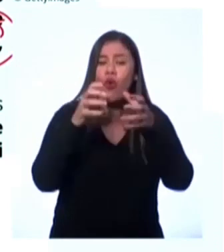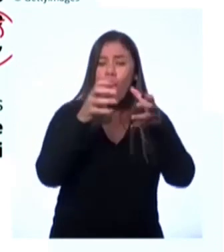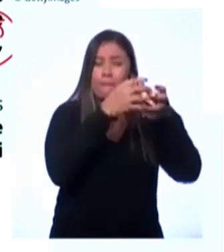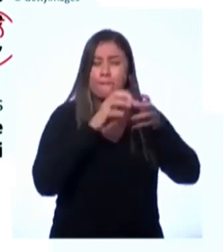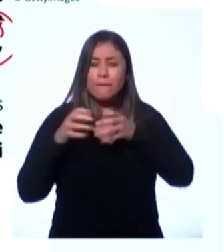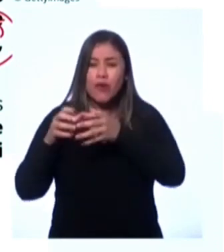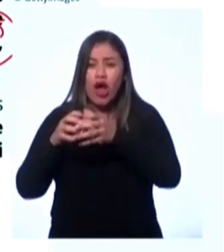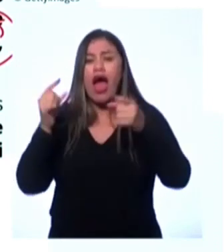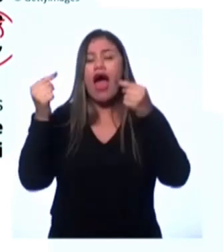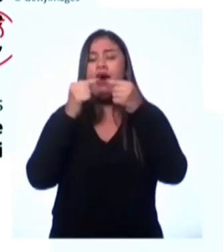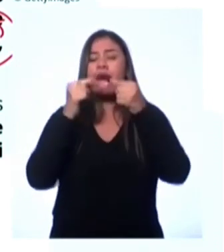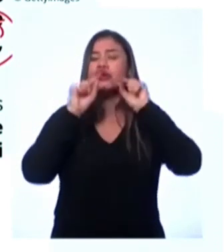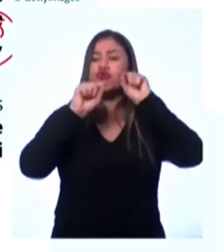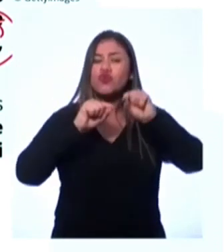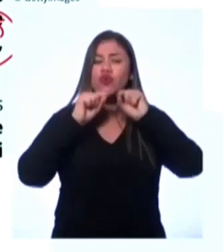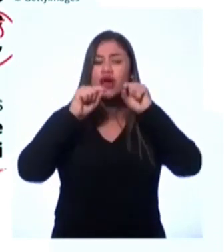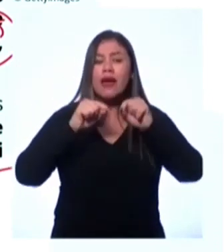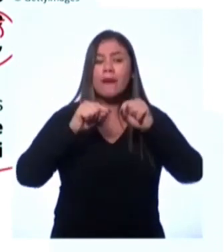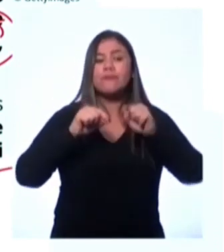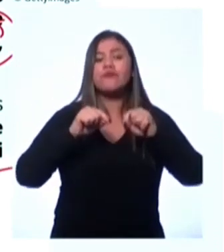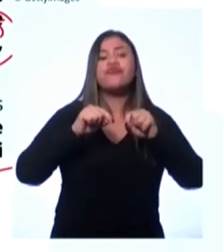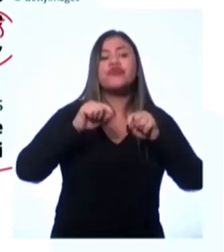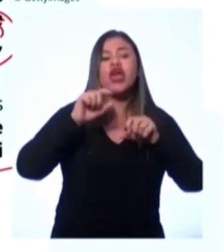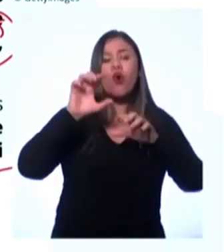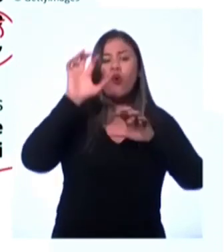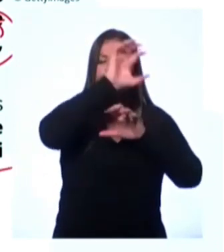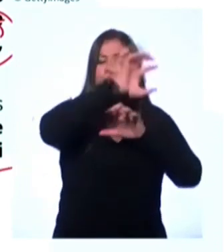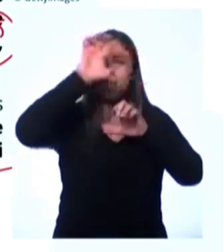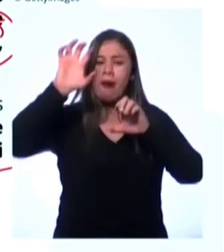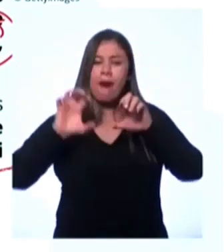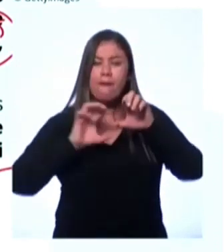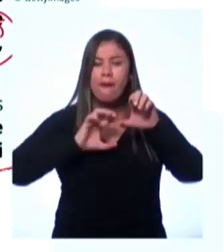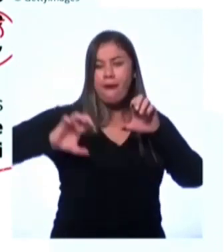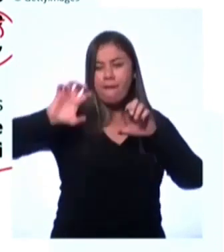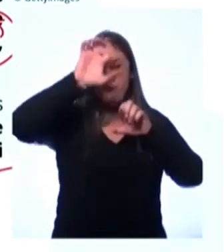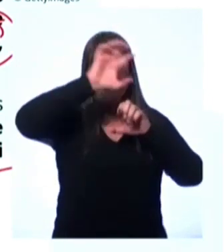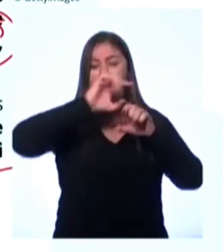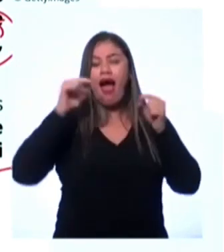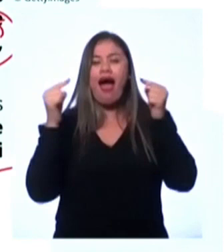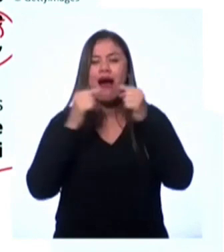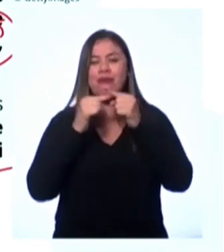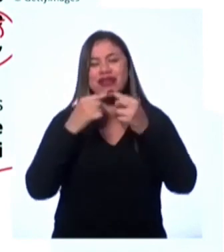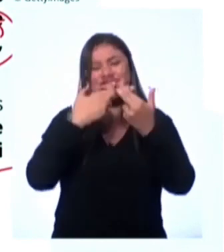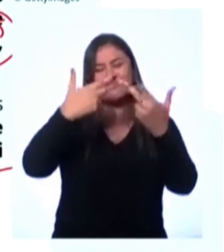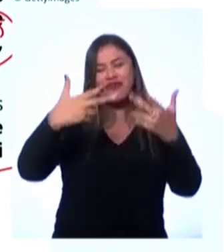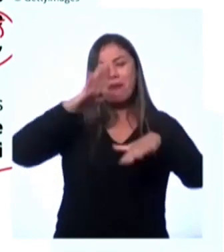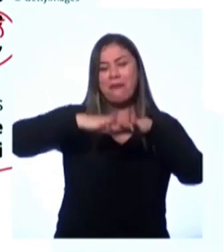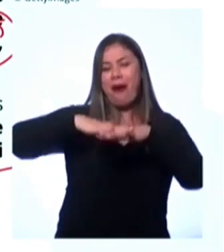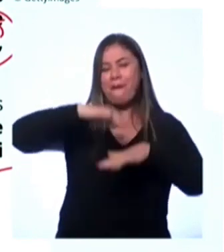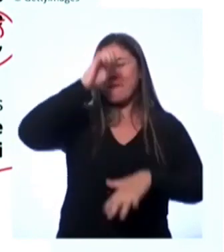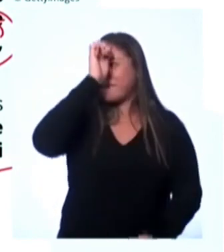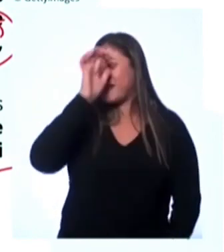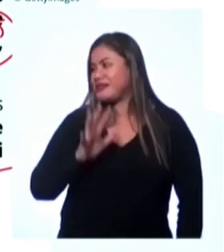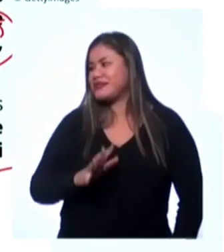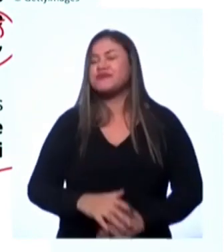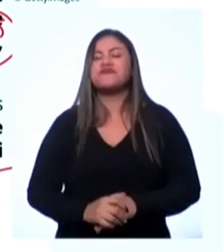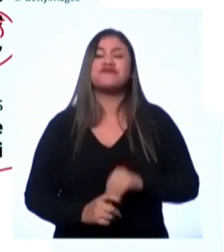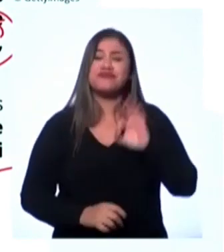povos que compõem o complexo mosaico que constitui as nossas brasilidades. Não é isso mesmo, professora?